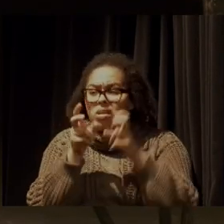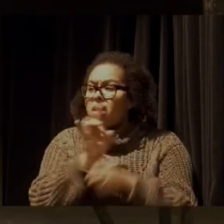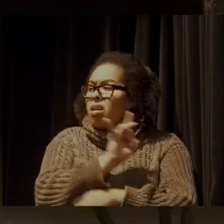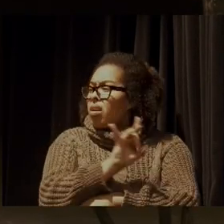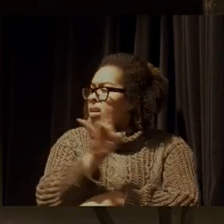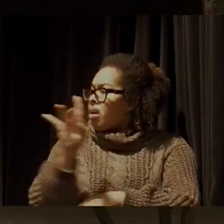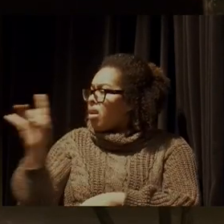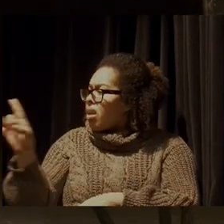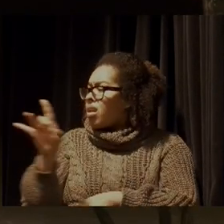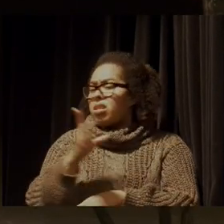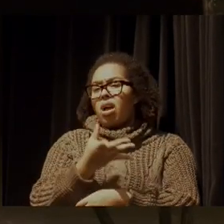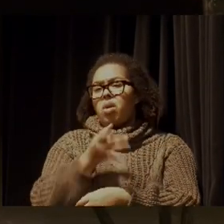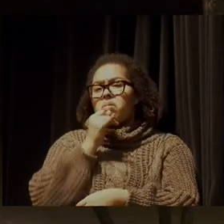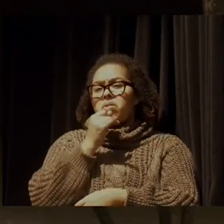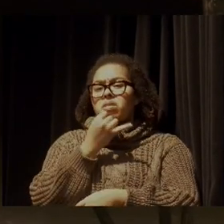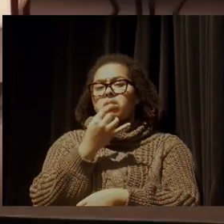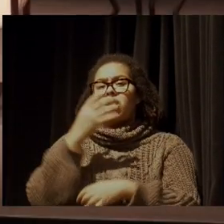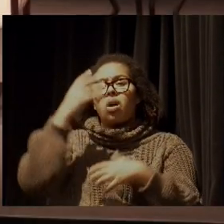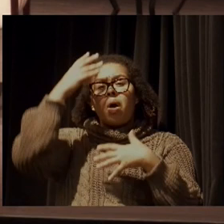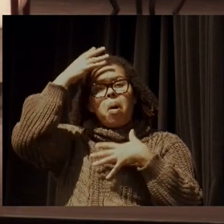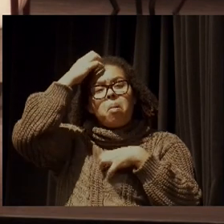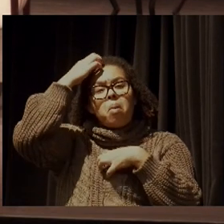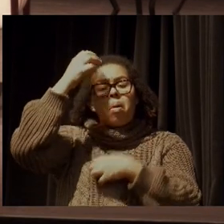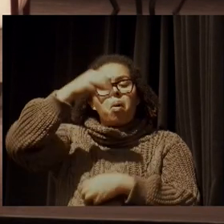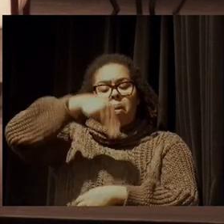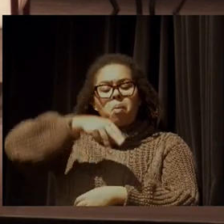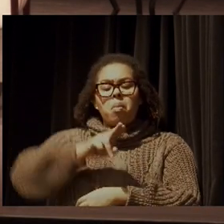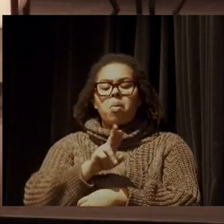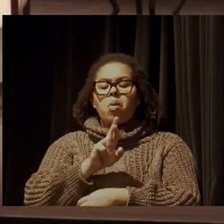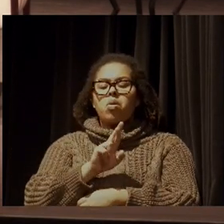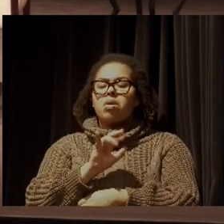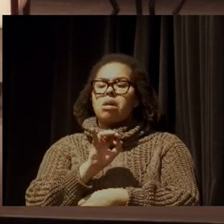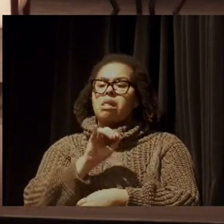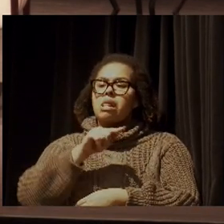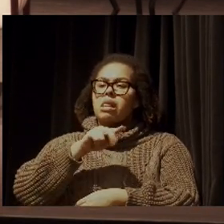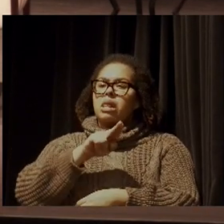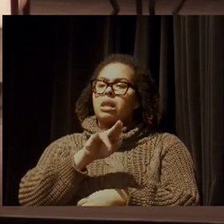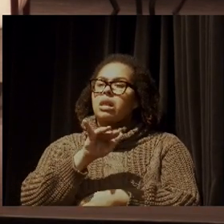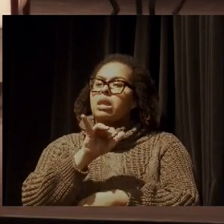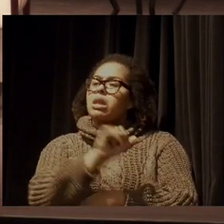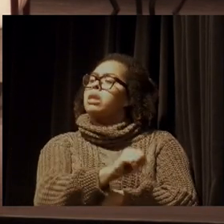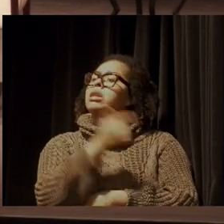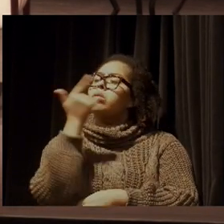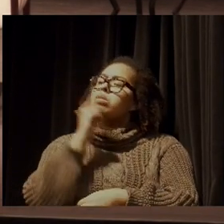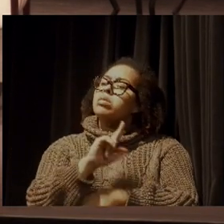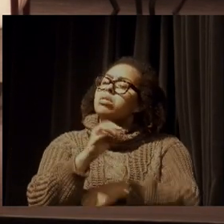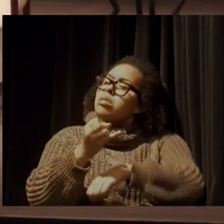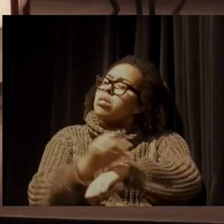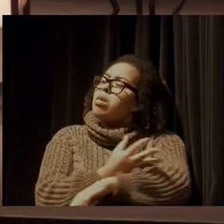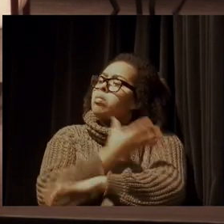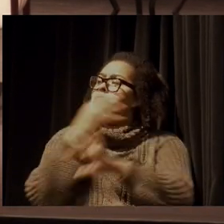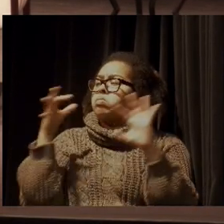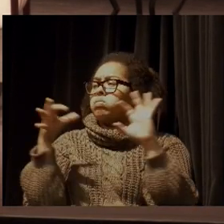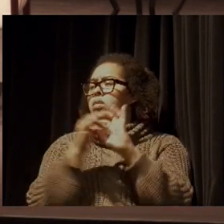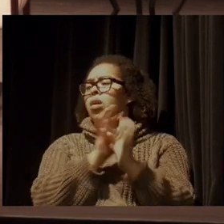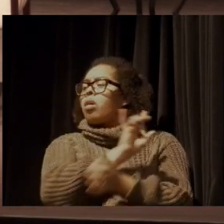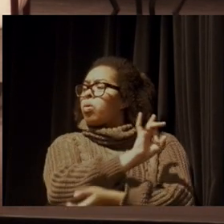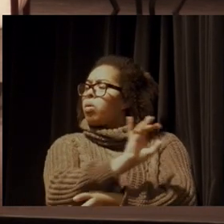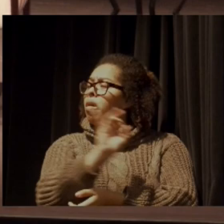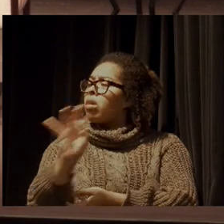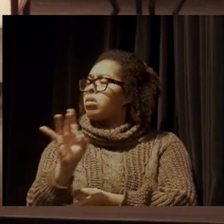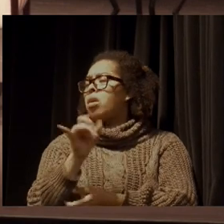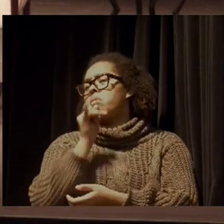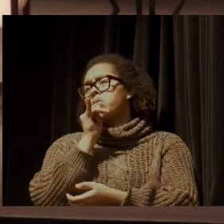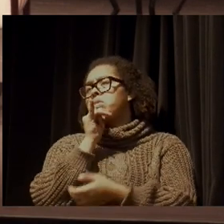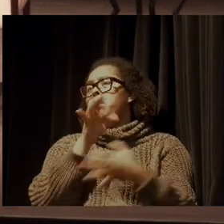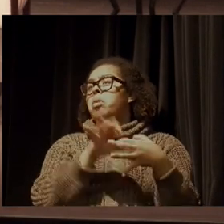dos muriquis, Ayrton, para criar um vínculo emocional da sociedade com cada um dos muriquis